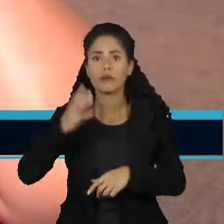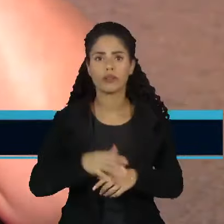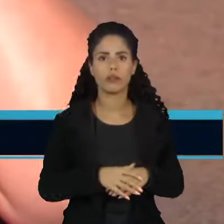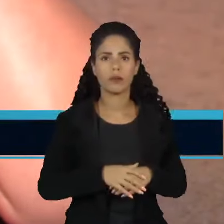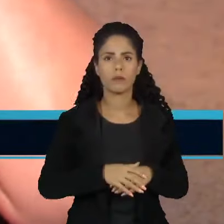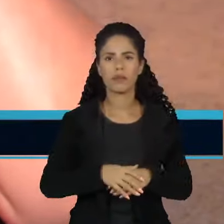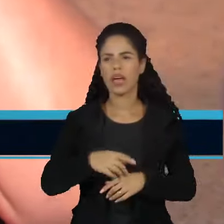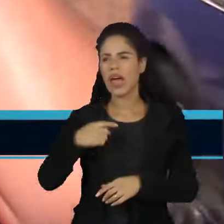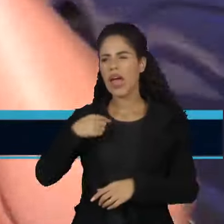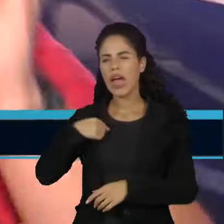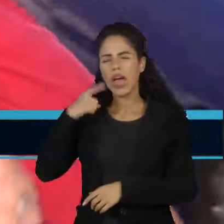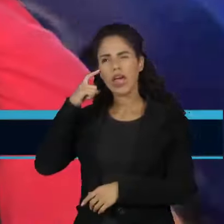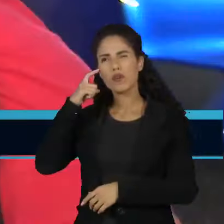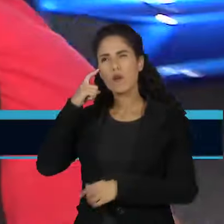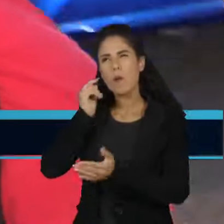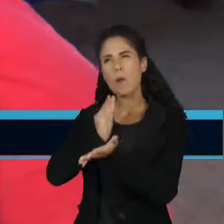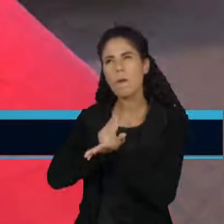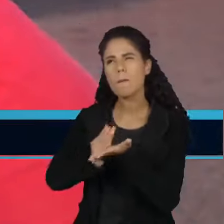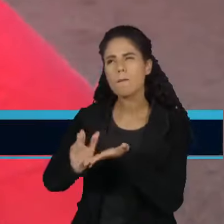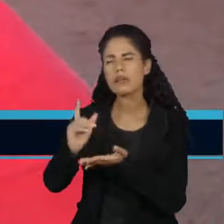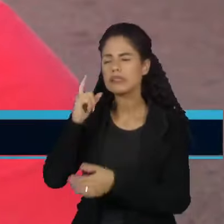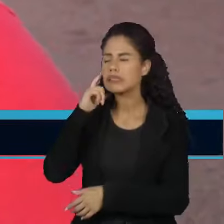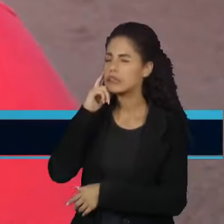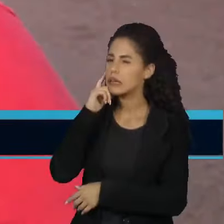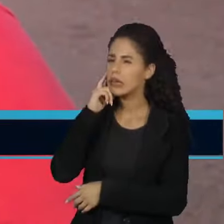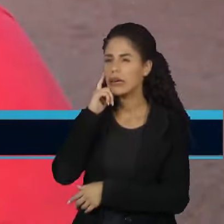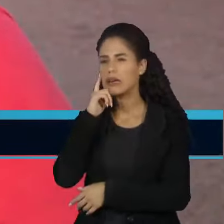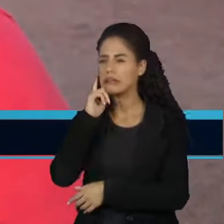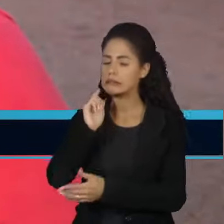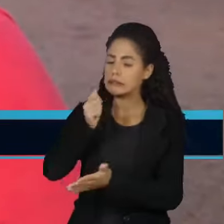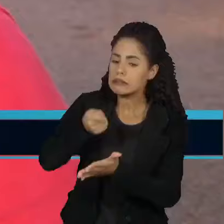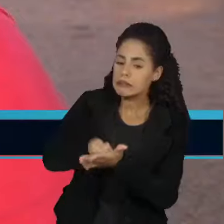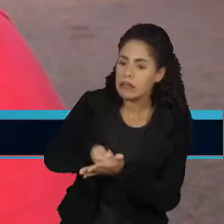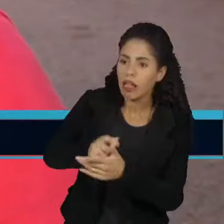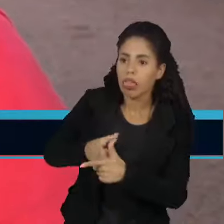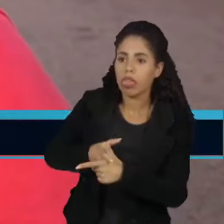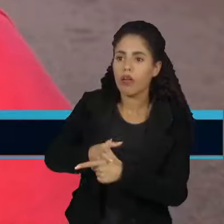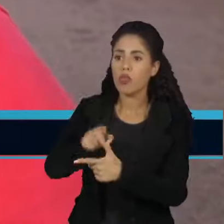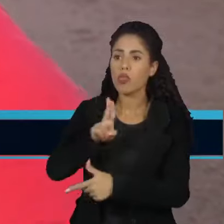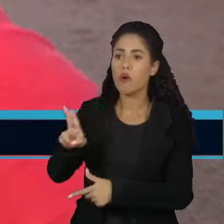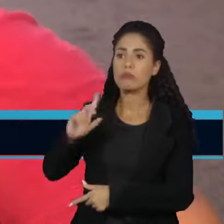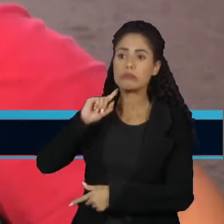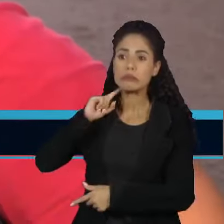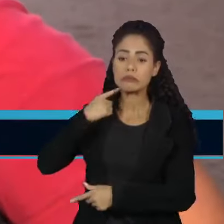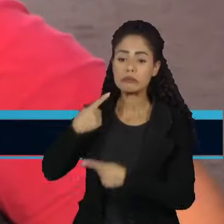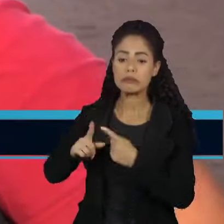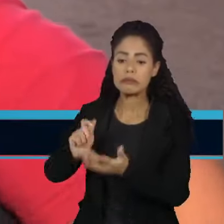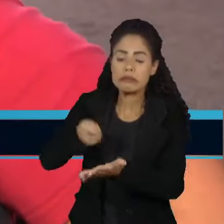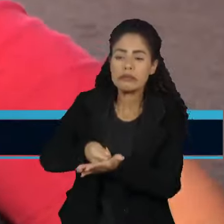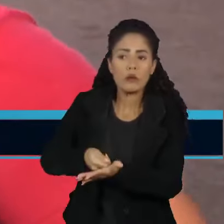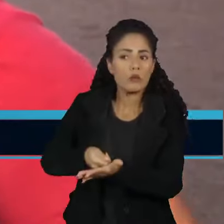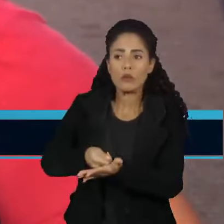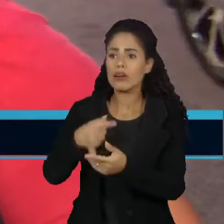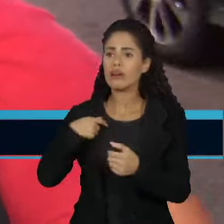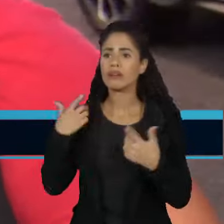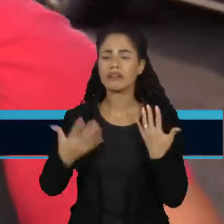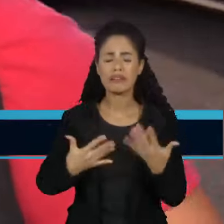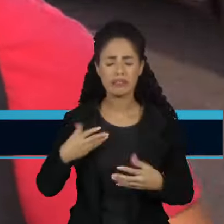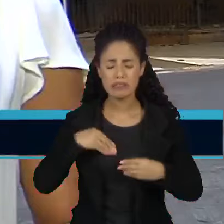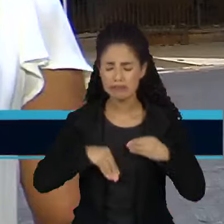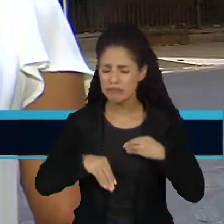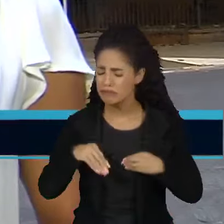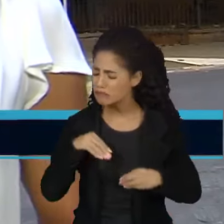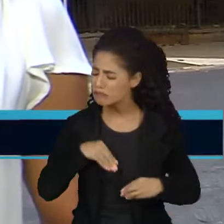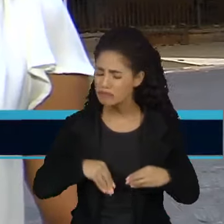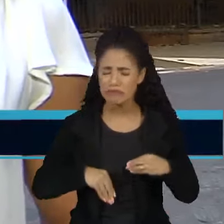eu comecei a cogitar a possibilidade que eu ia ter que sujar o nome porque eu não tinha como pagar, eu entrei em uma crise de depressão muito